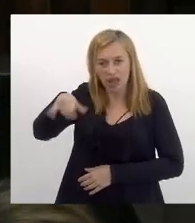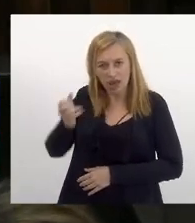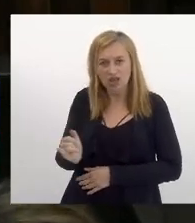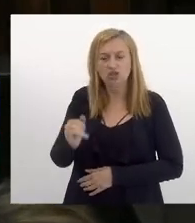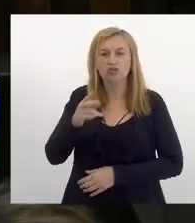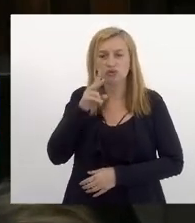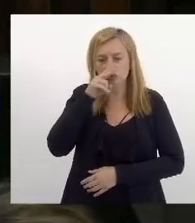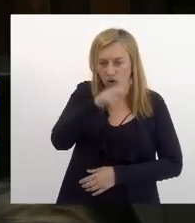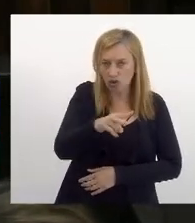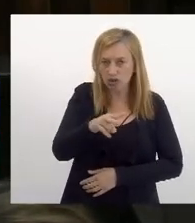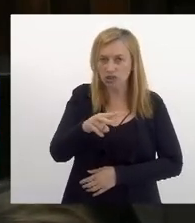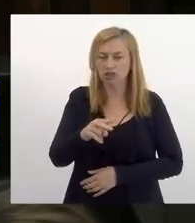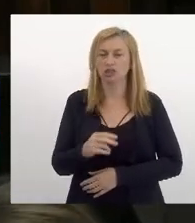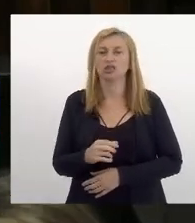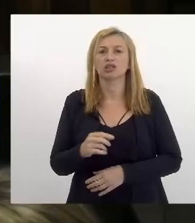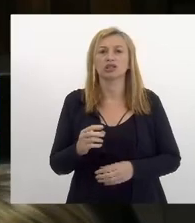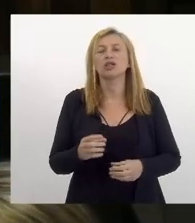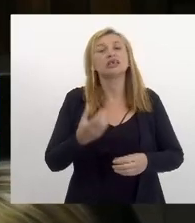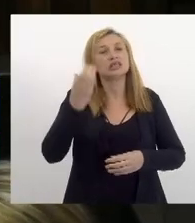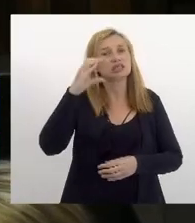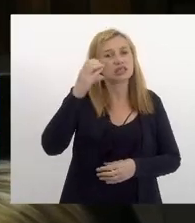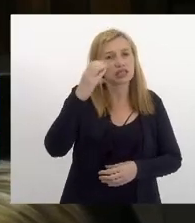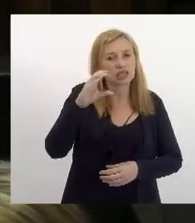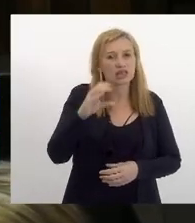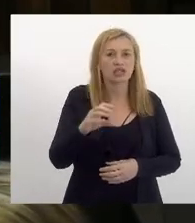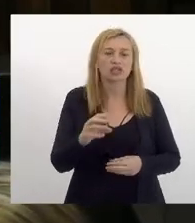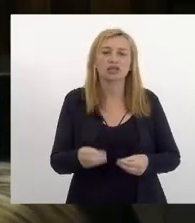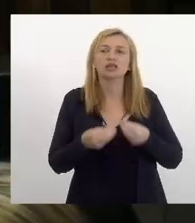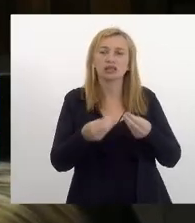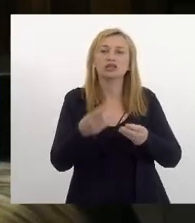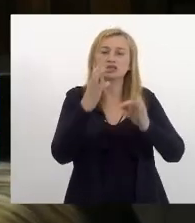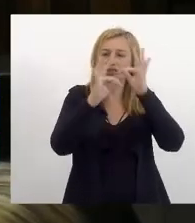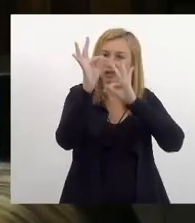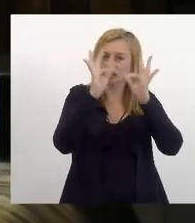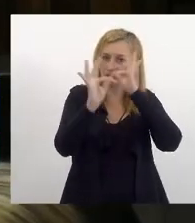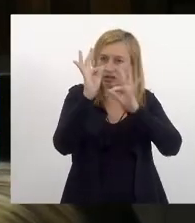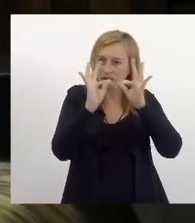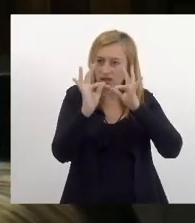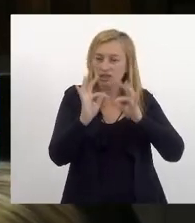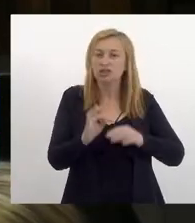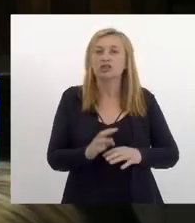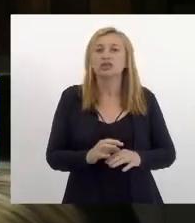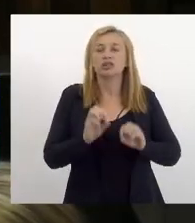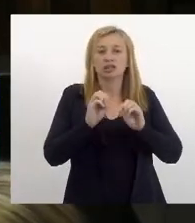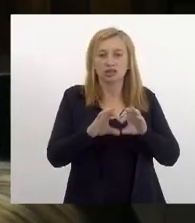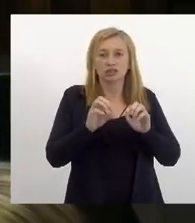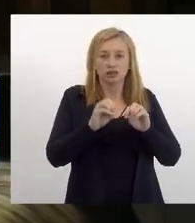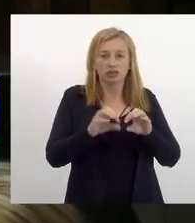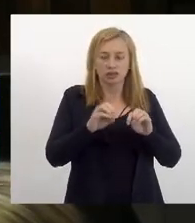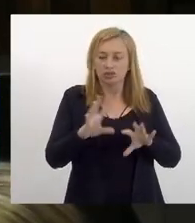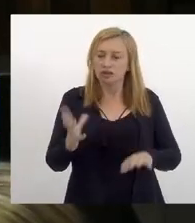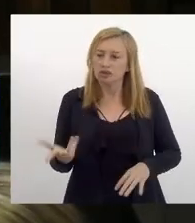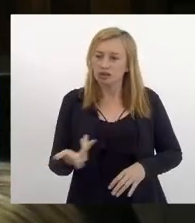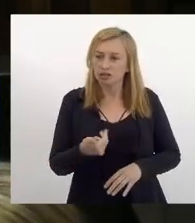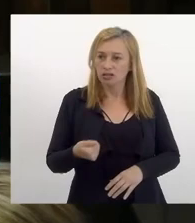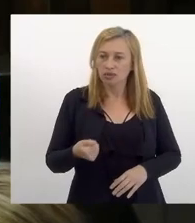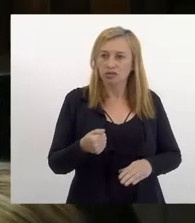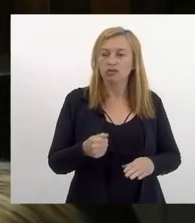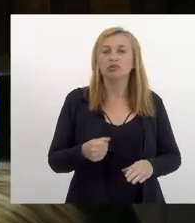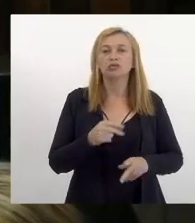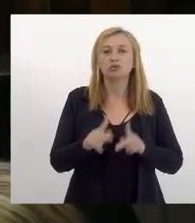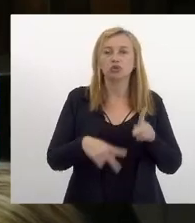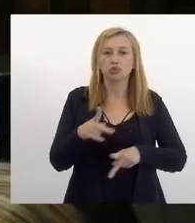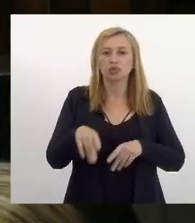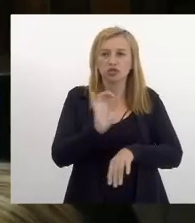plena garantindo ciência garantindo tecnologia garantindo educação de qualidade para a